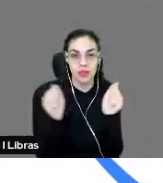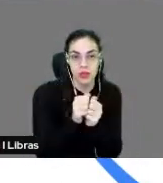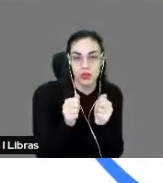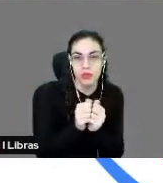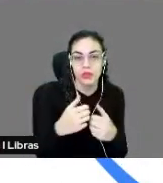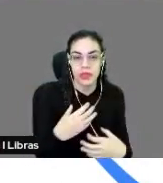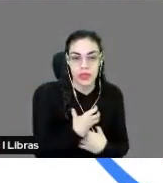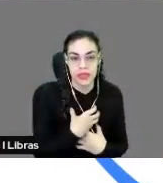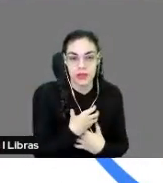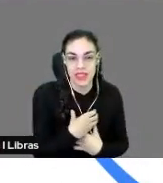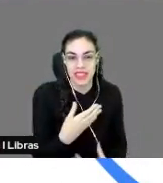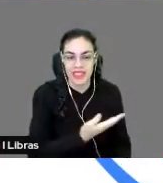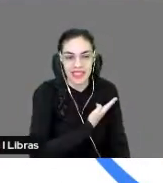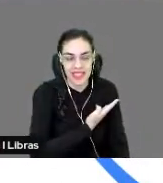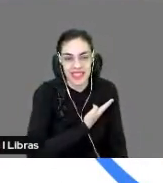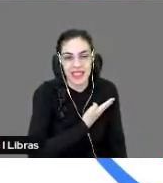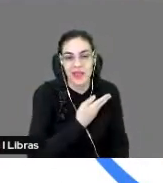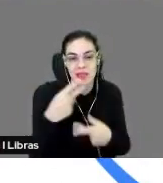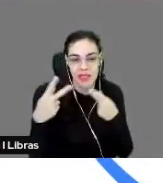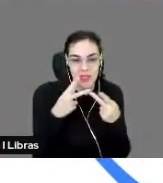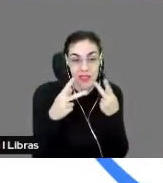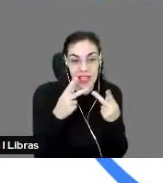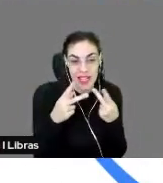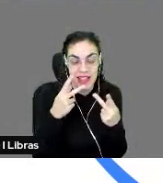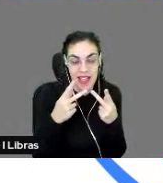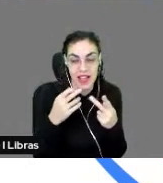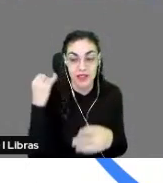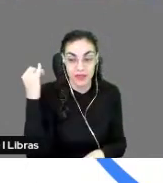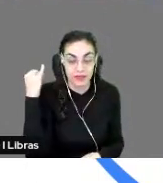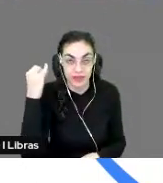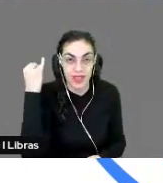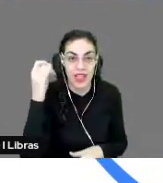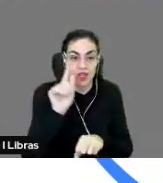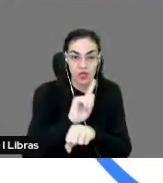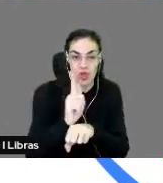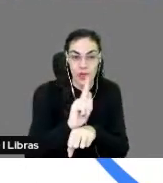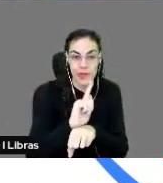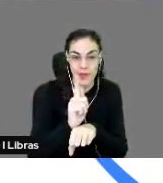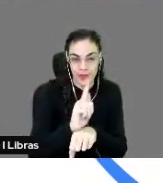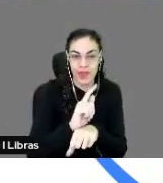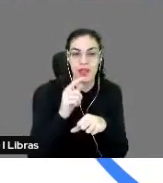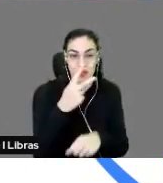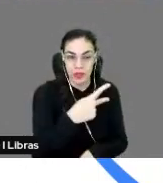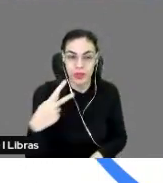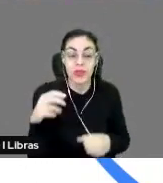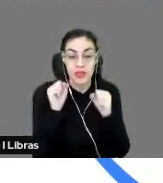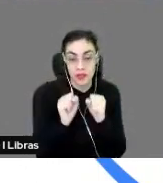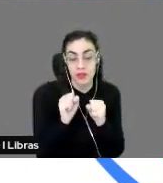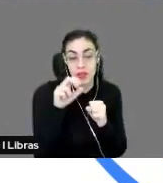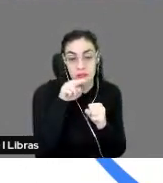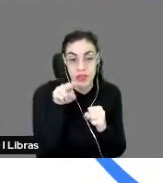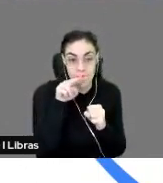que os meus colegas já comentaram, principalmente nessa parte de gestão dos relatórios que os professores podem ter acesso.